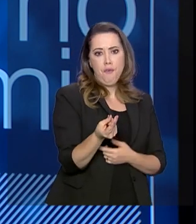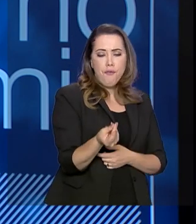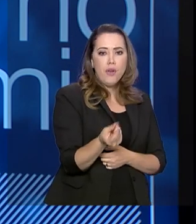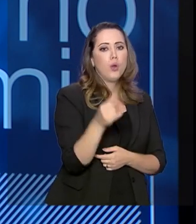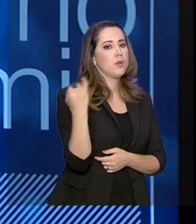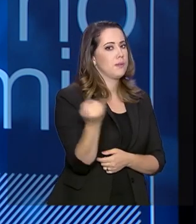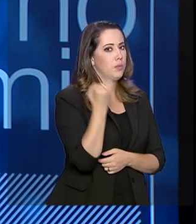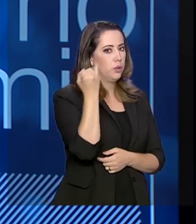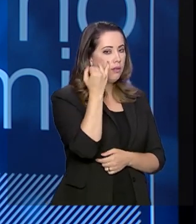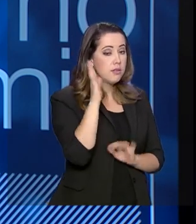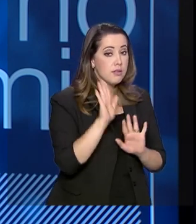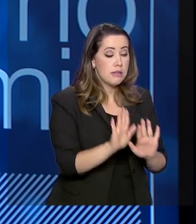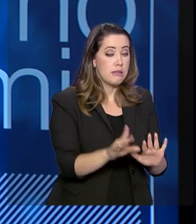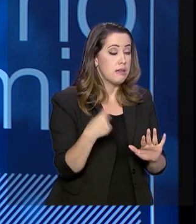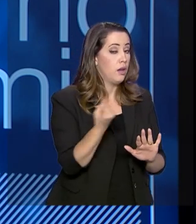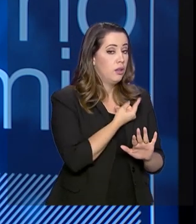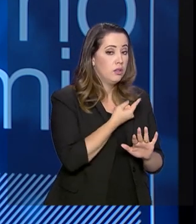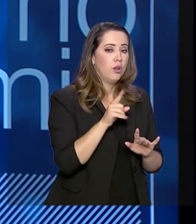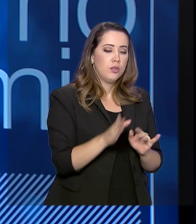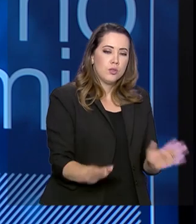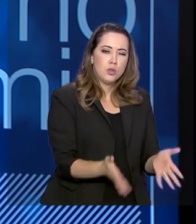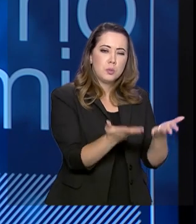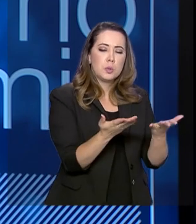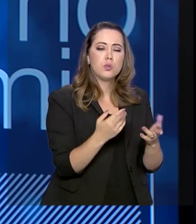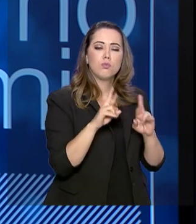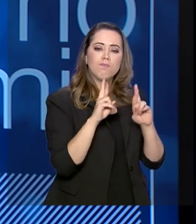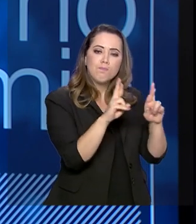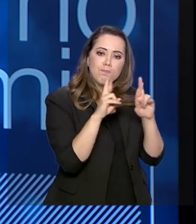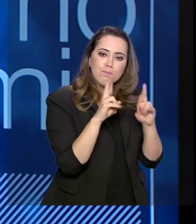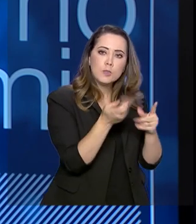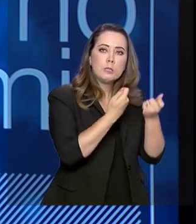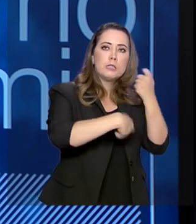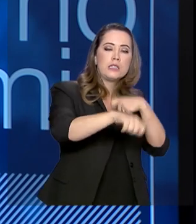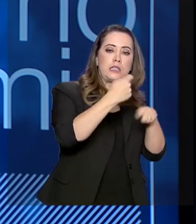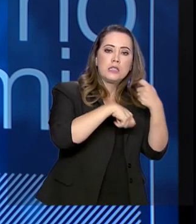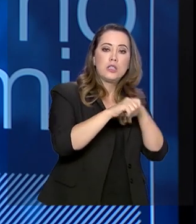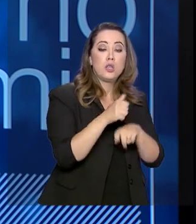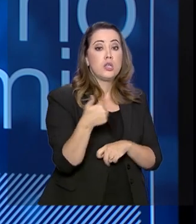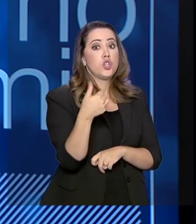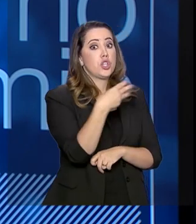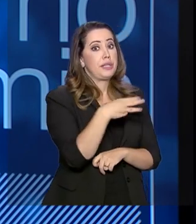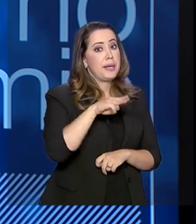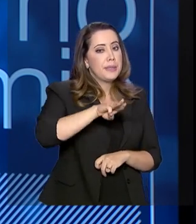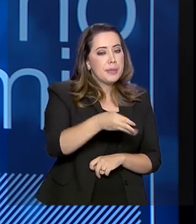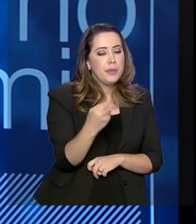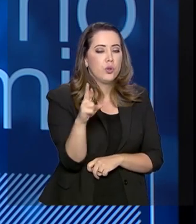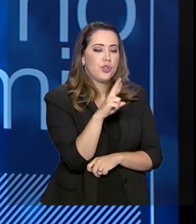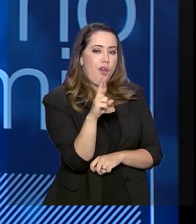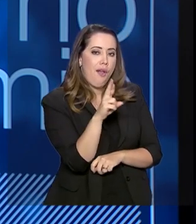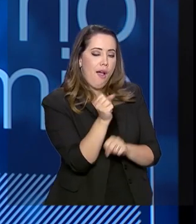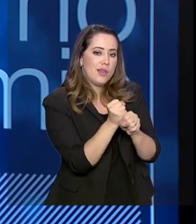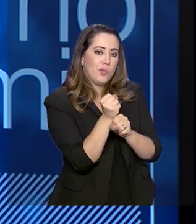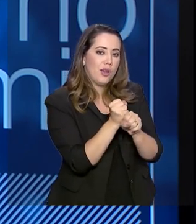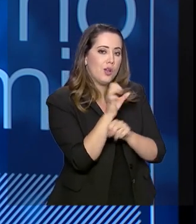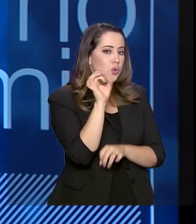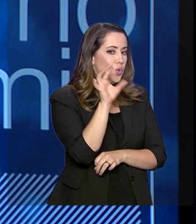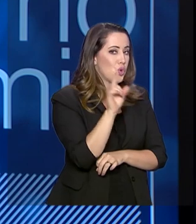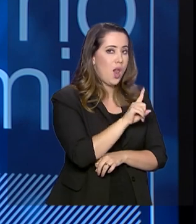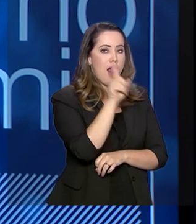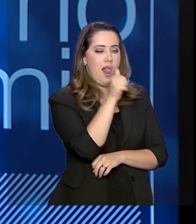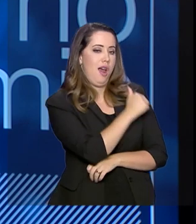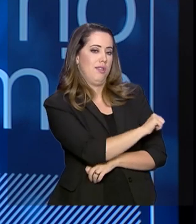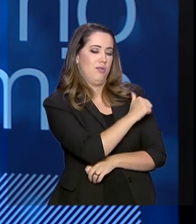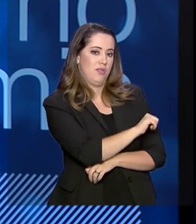competitivos. E nós estamos estimando uma economia potencial de 13 milhões de reais por ano só no Rio de